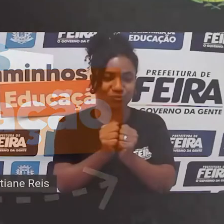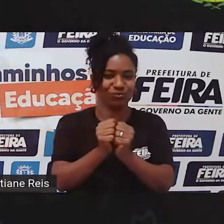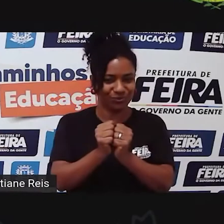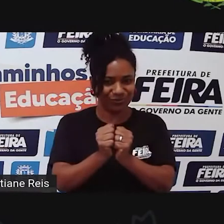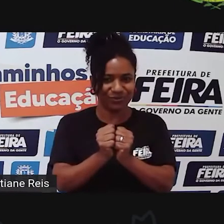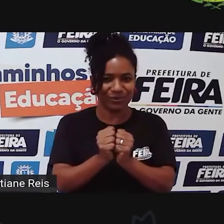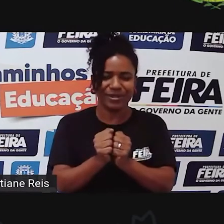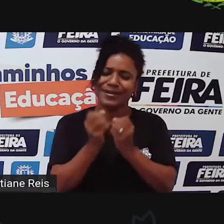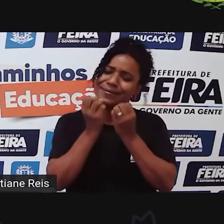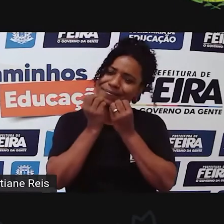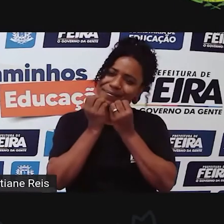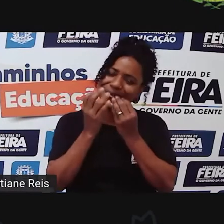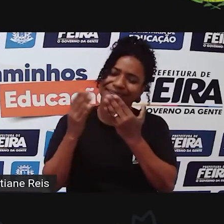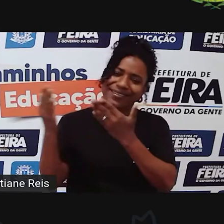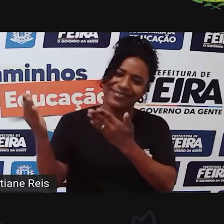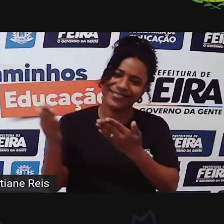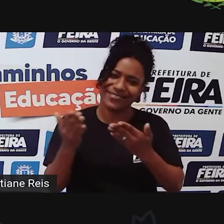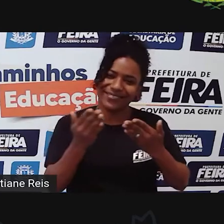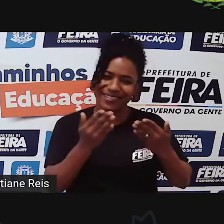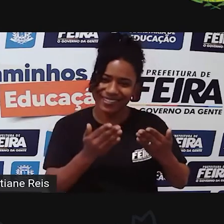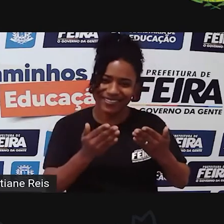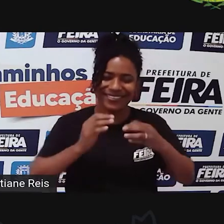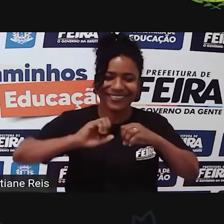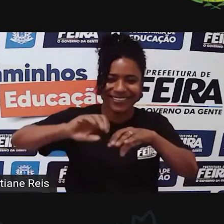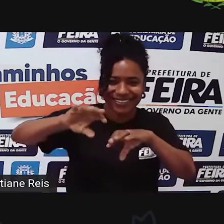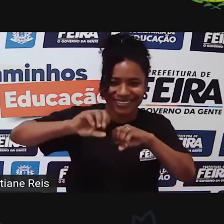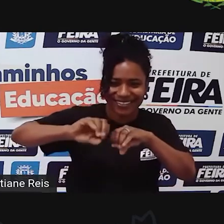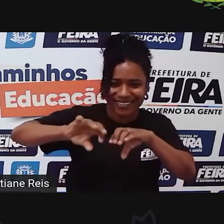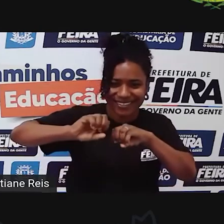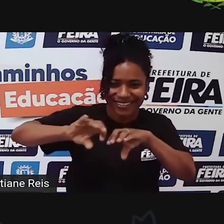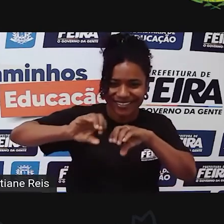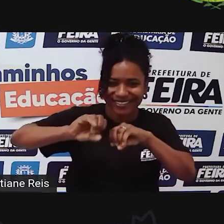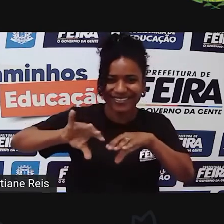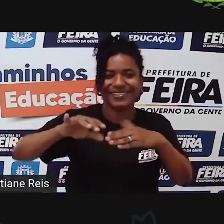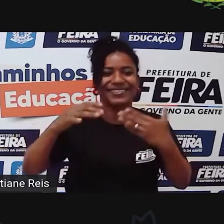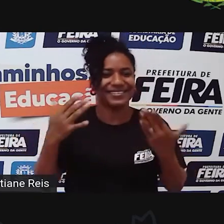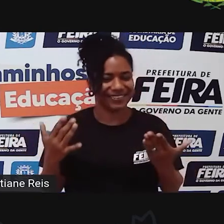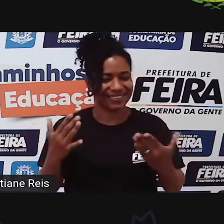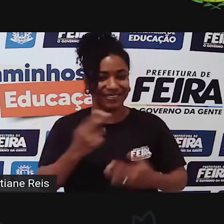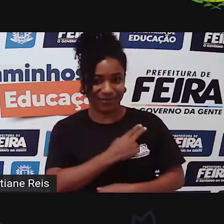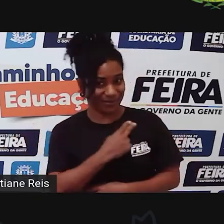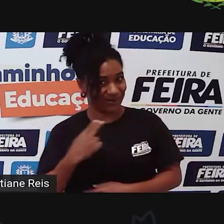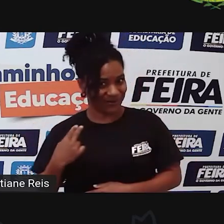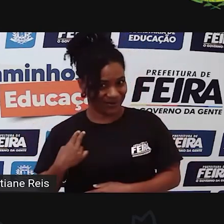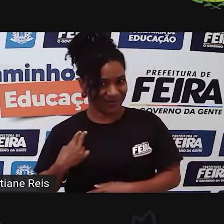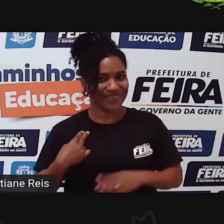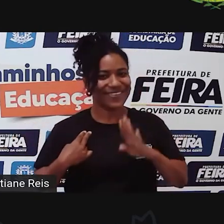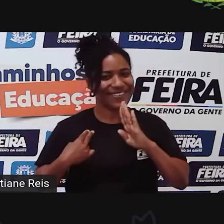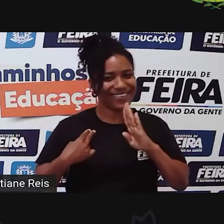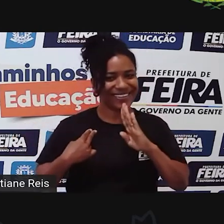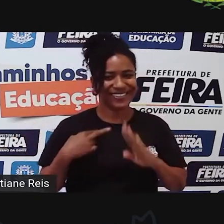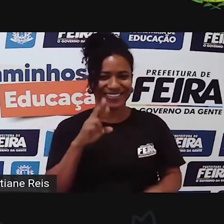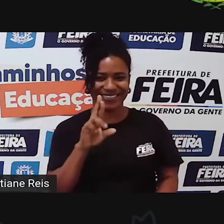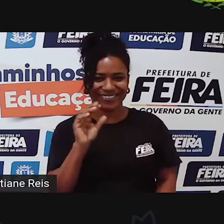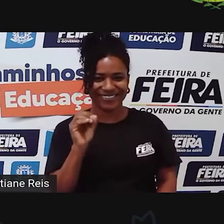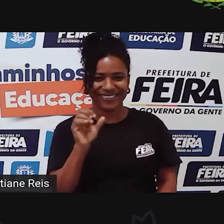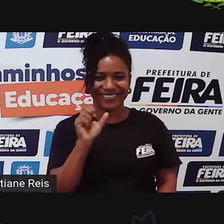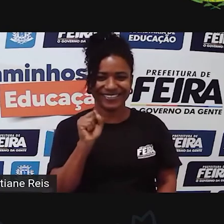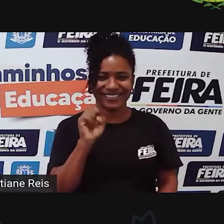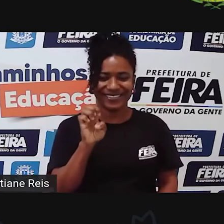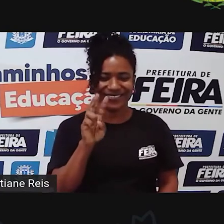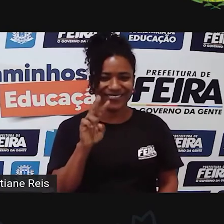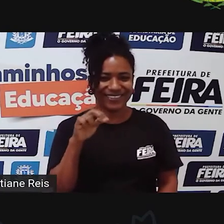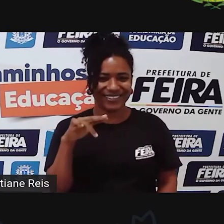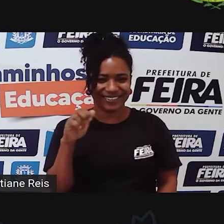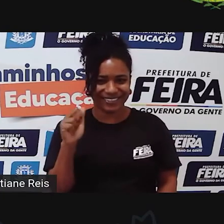Sejam bem-vindos a mais uma aula. Vocês já sabem que eu sou a professora Rose Vanha e